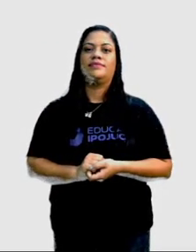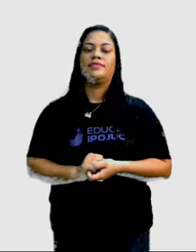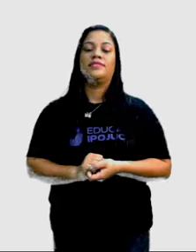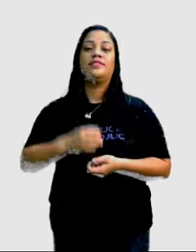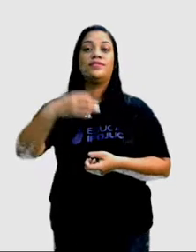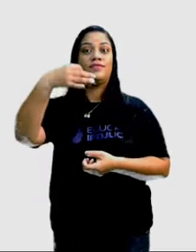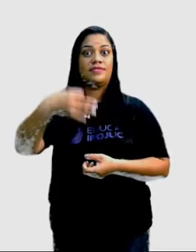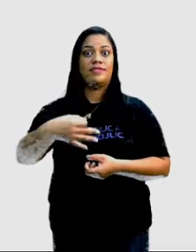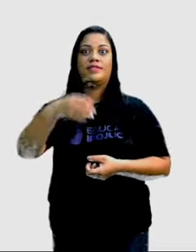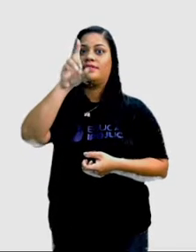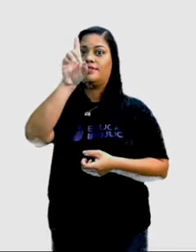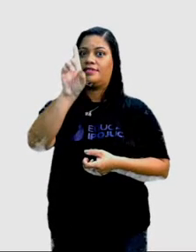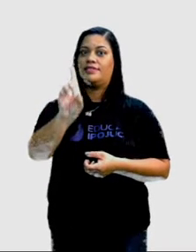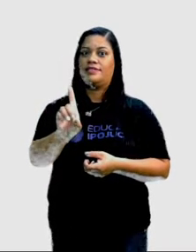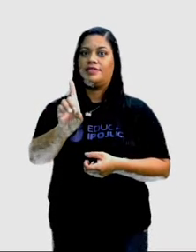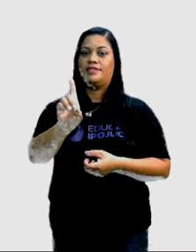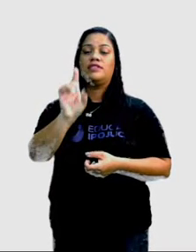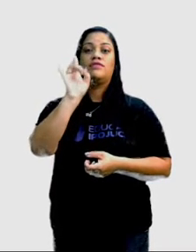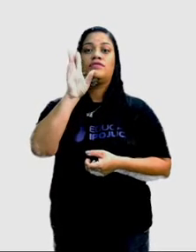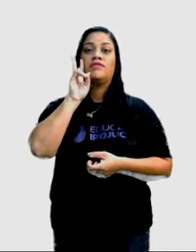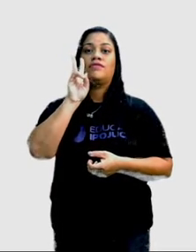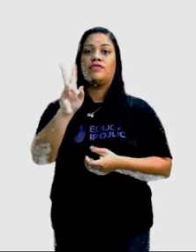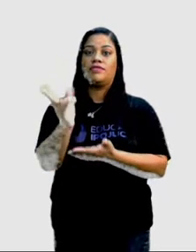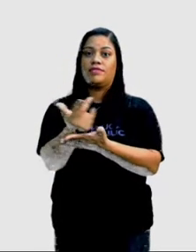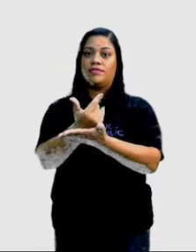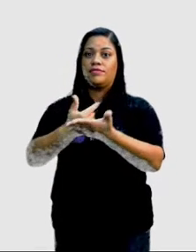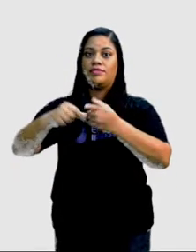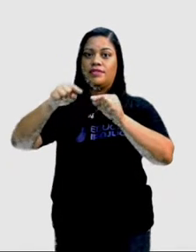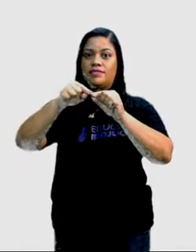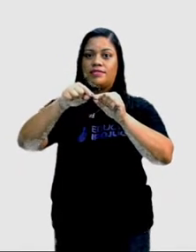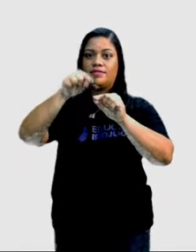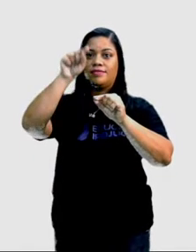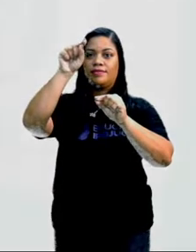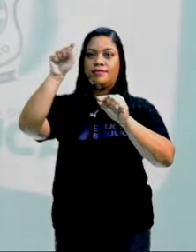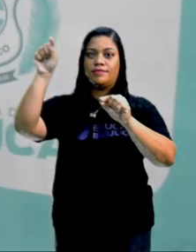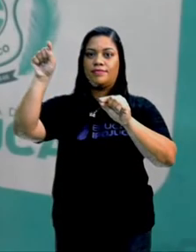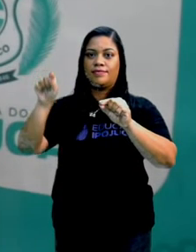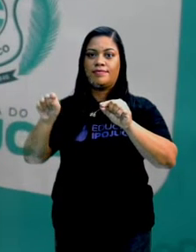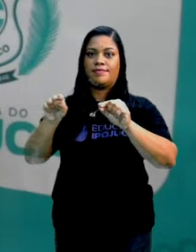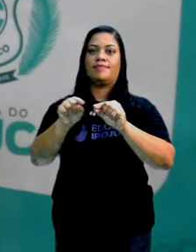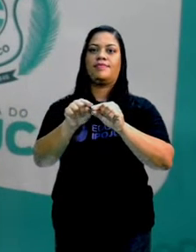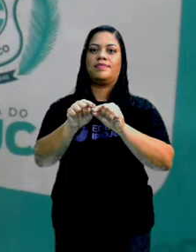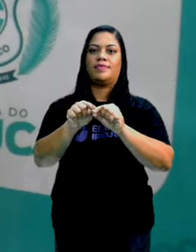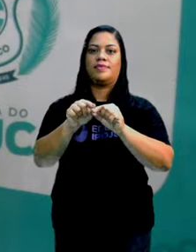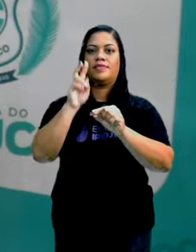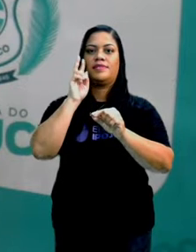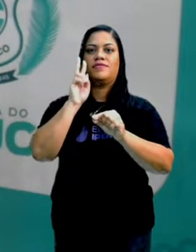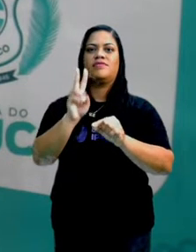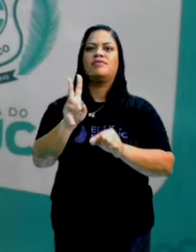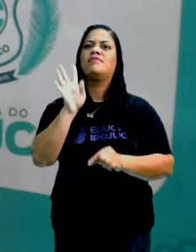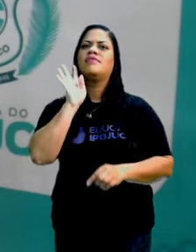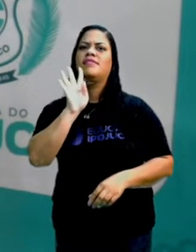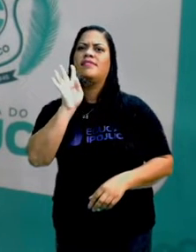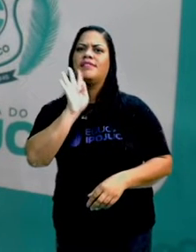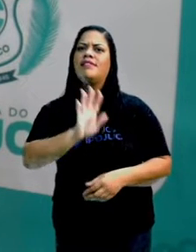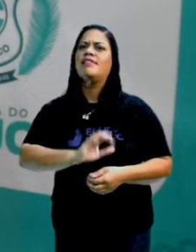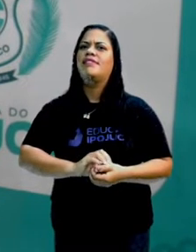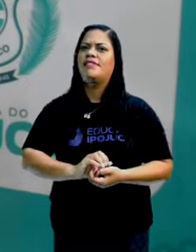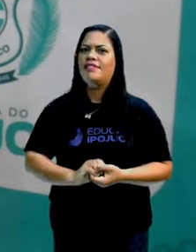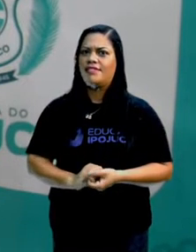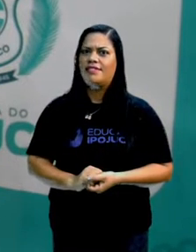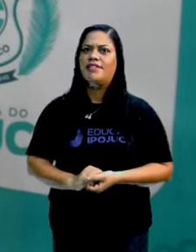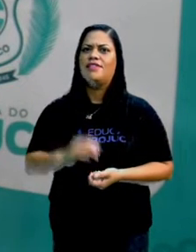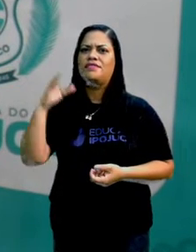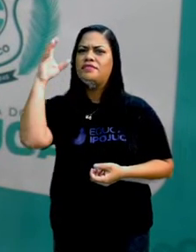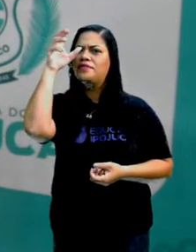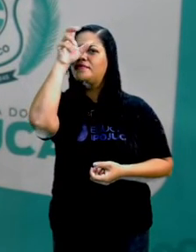a letra D, nós só estamos vendo aqui o contorno do quadrado. Olha aqui, que interessante. Que fácil